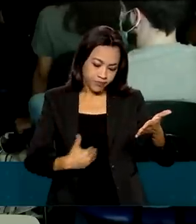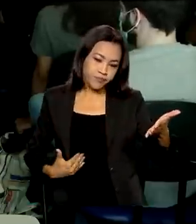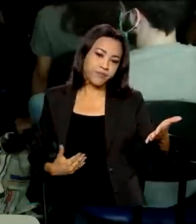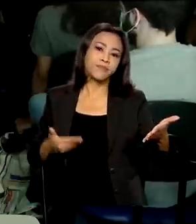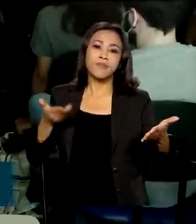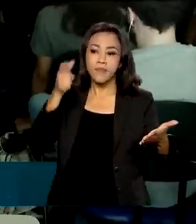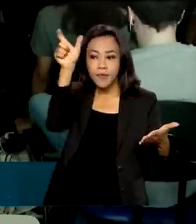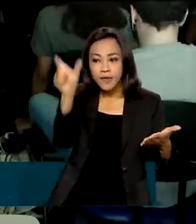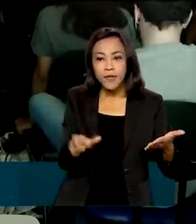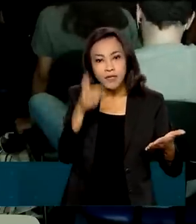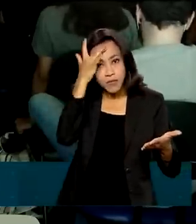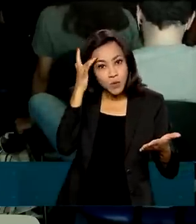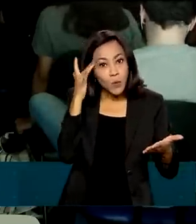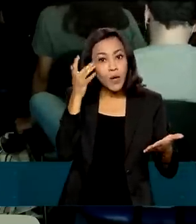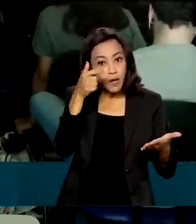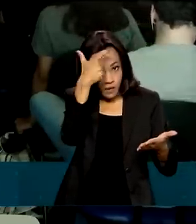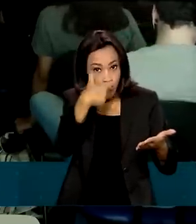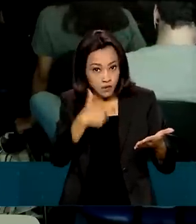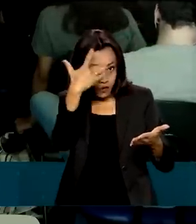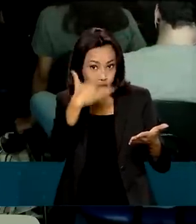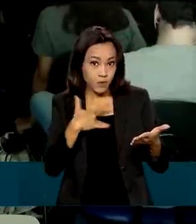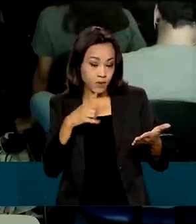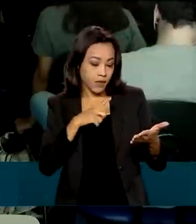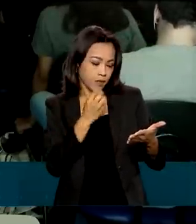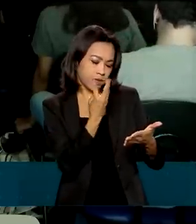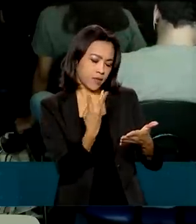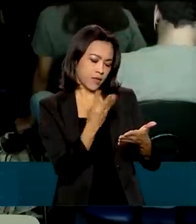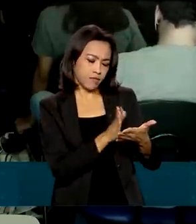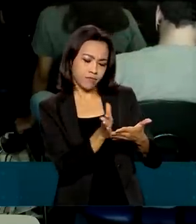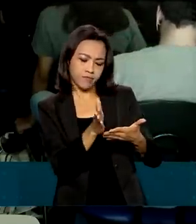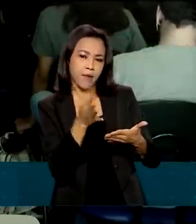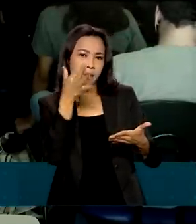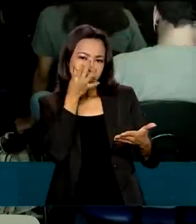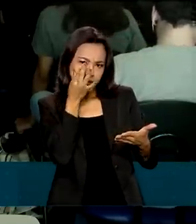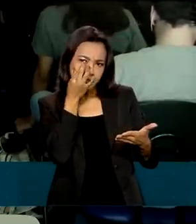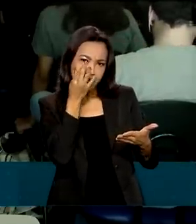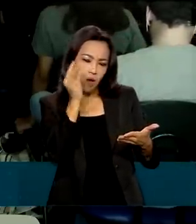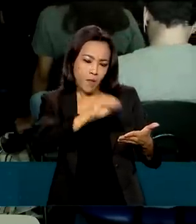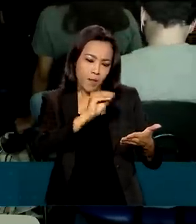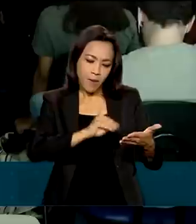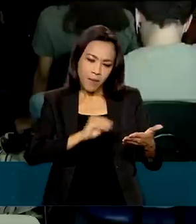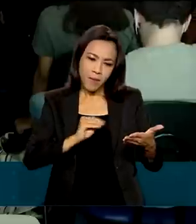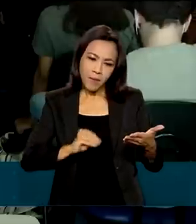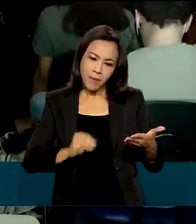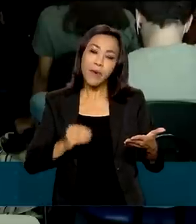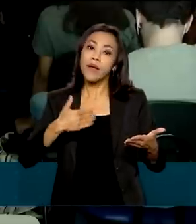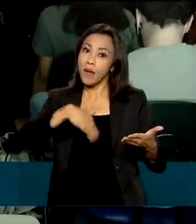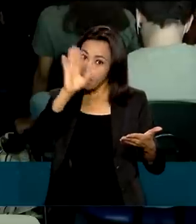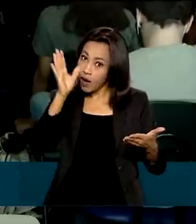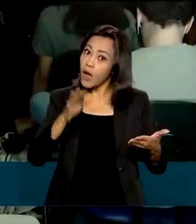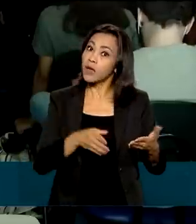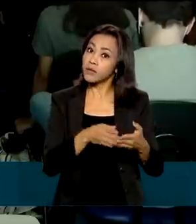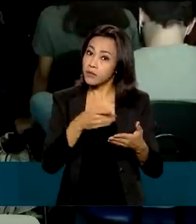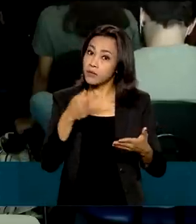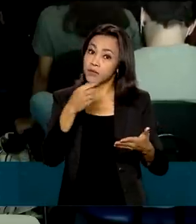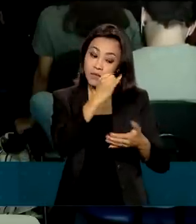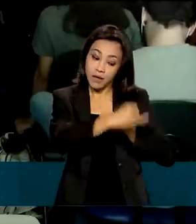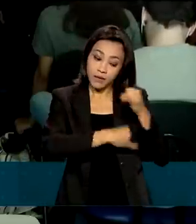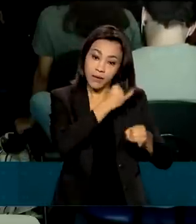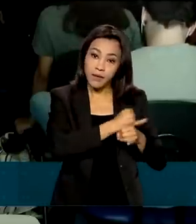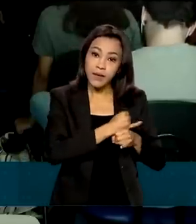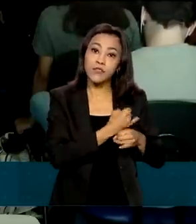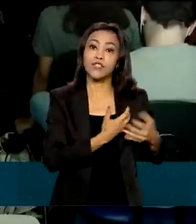os recenseadores vão contar com três opções. A forma presencial, que continua sendo a mais recomendada, a internet